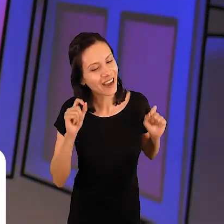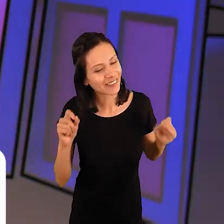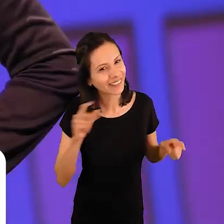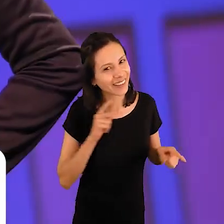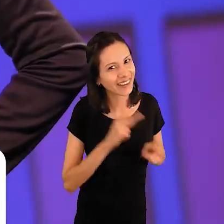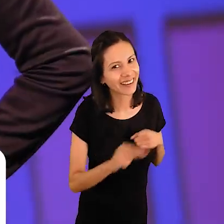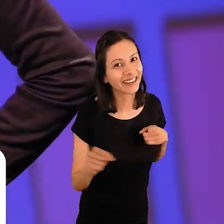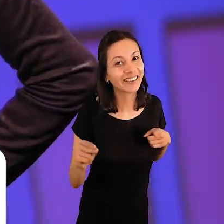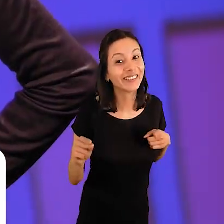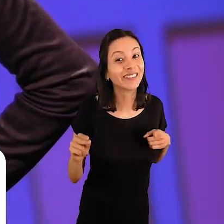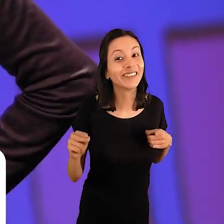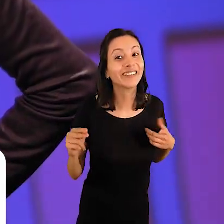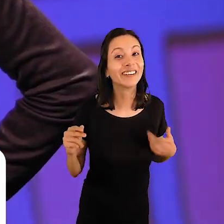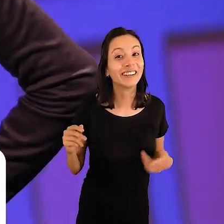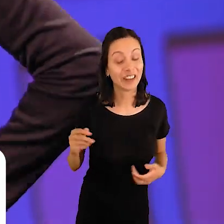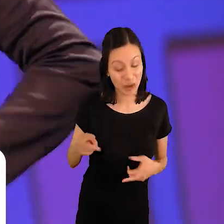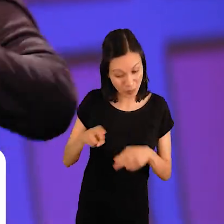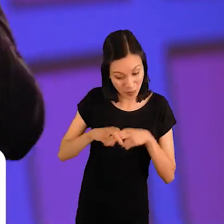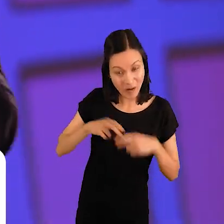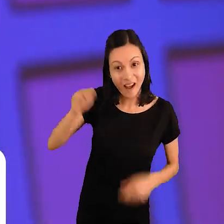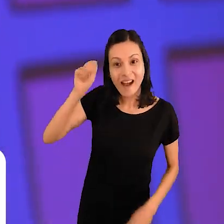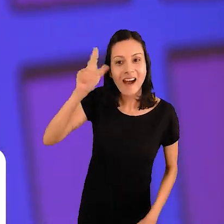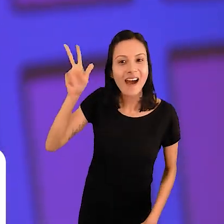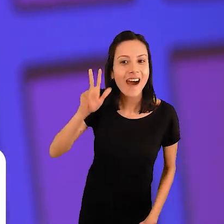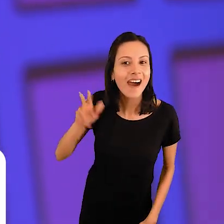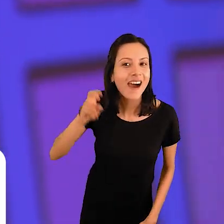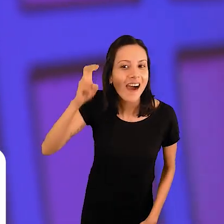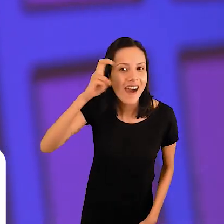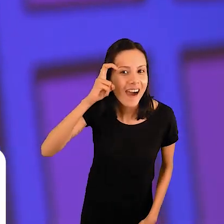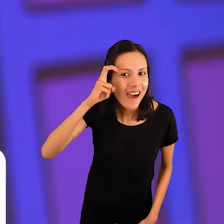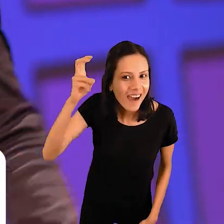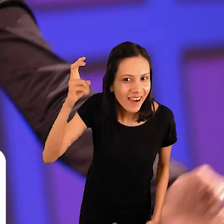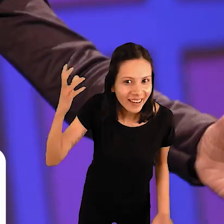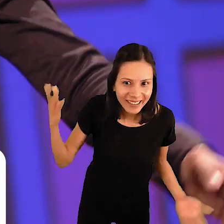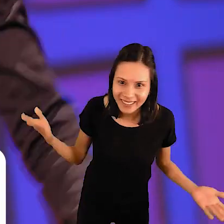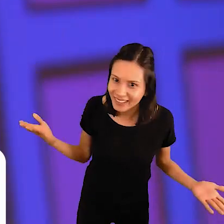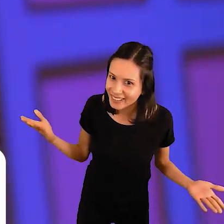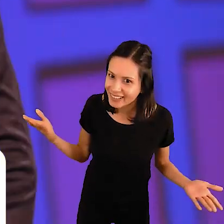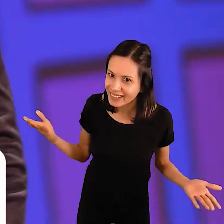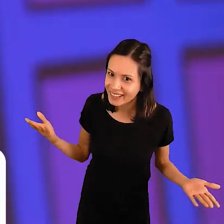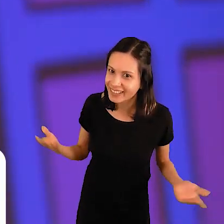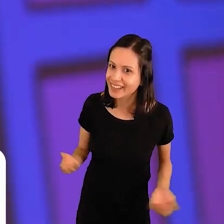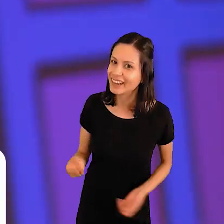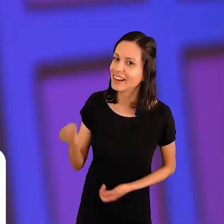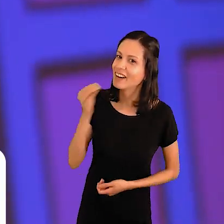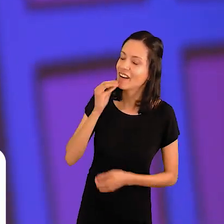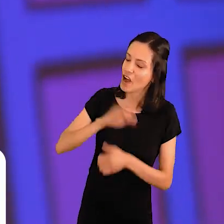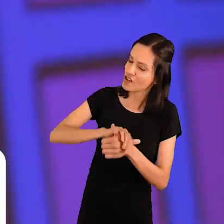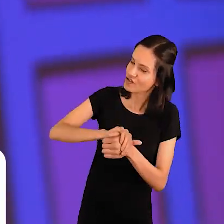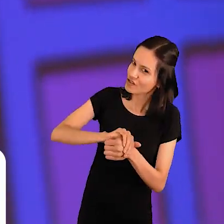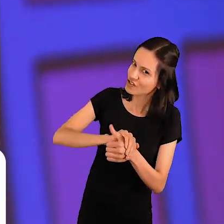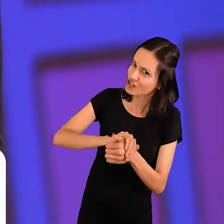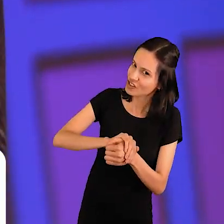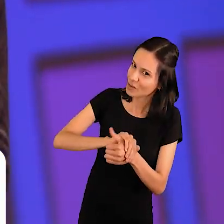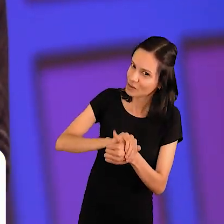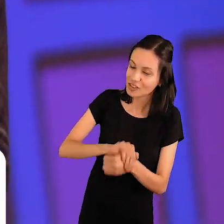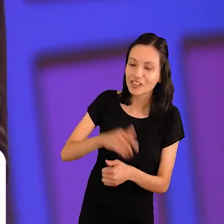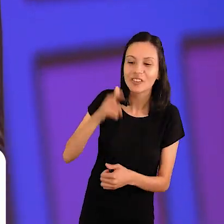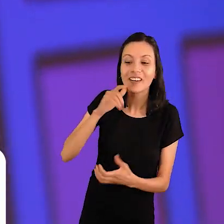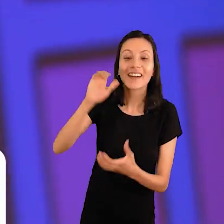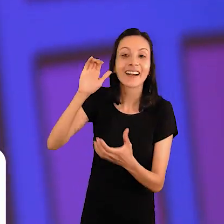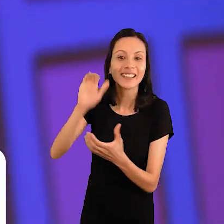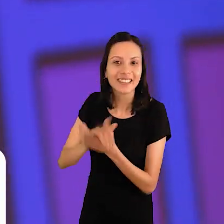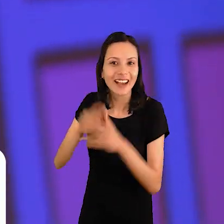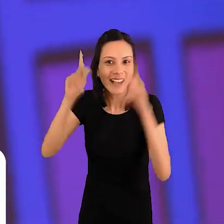sua esperteza e sua conduta... É claro que foi o jabuti que casou com a princesa.